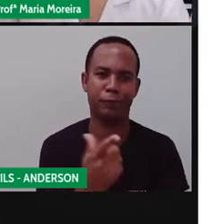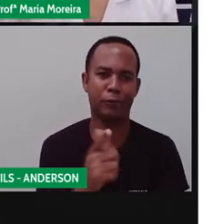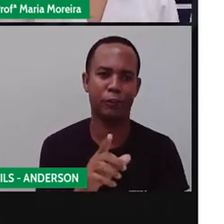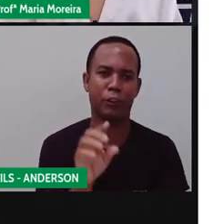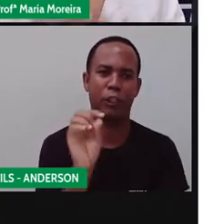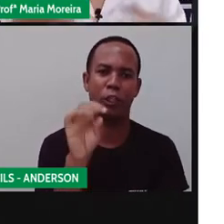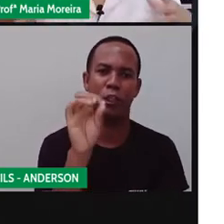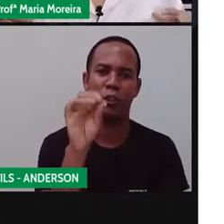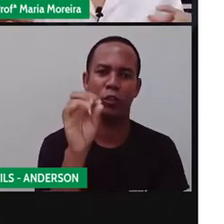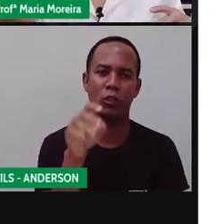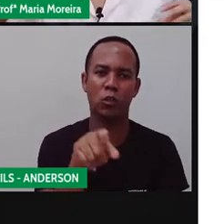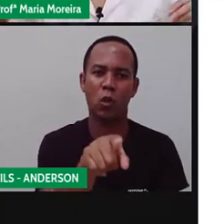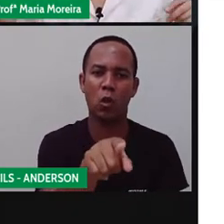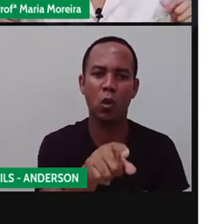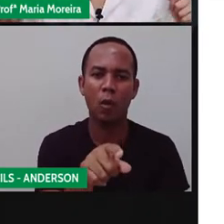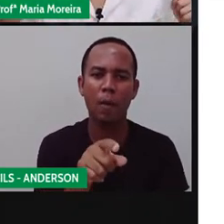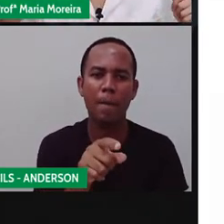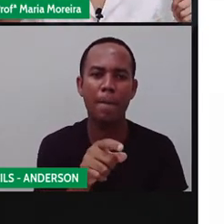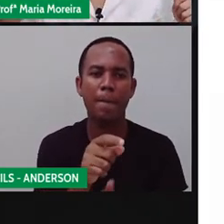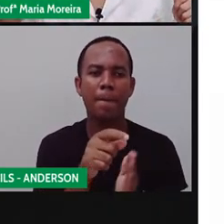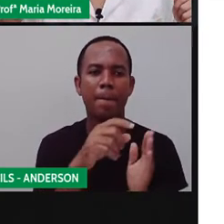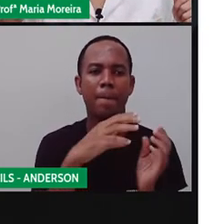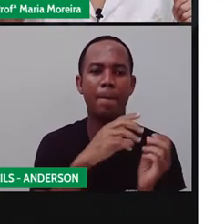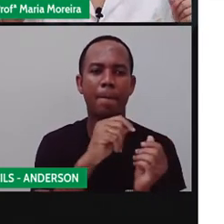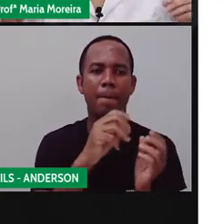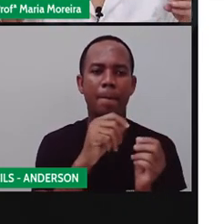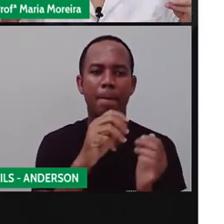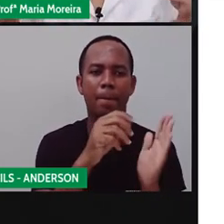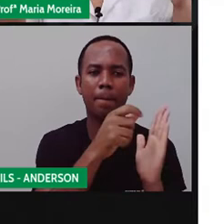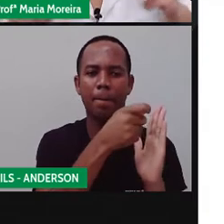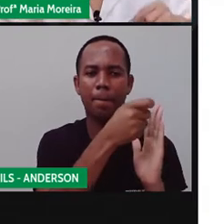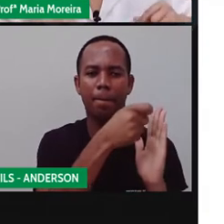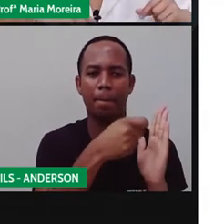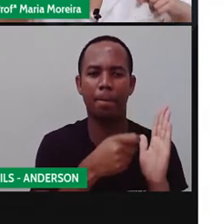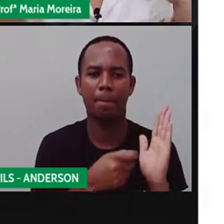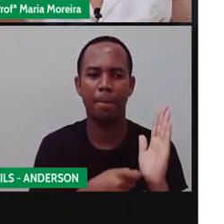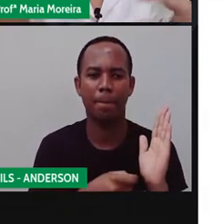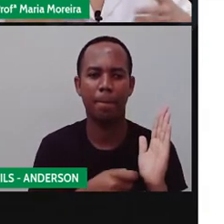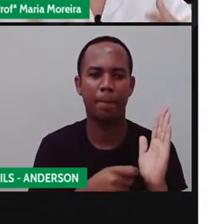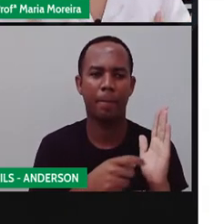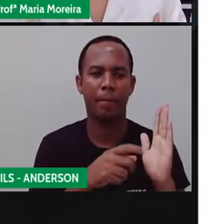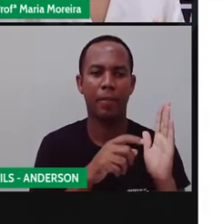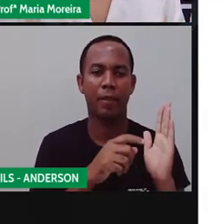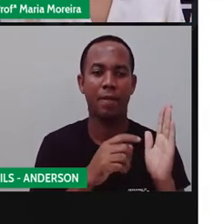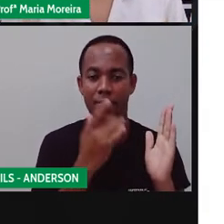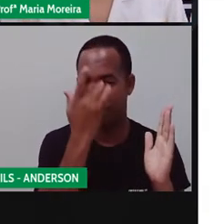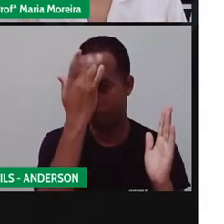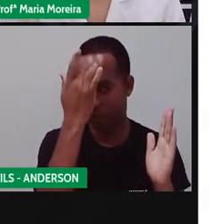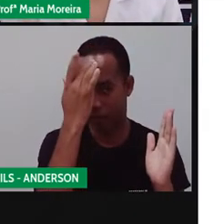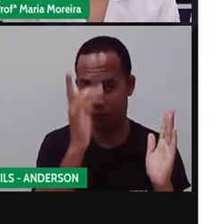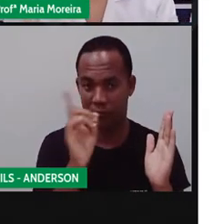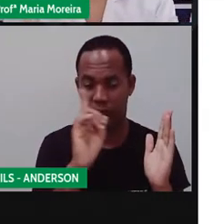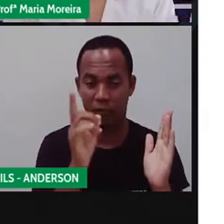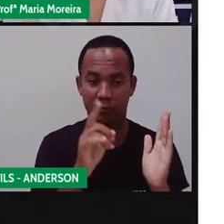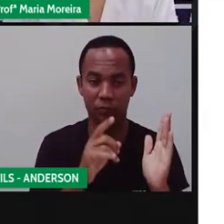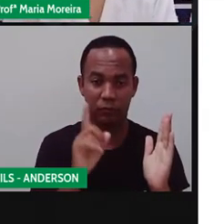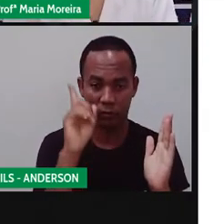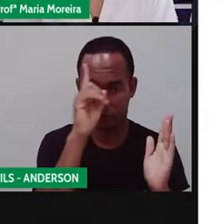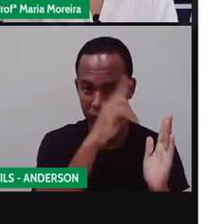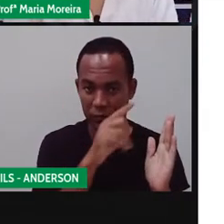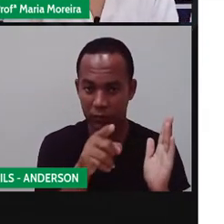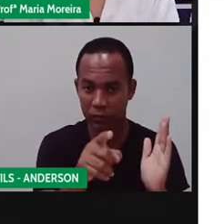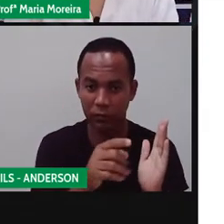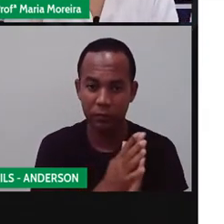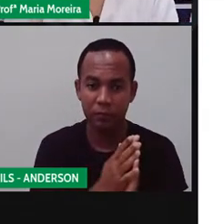E aí eram feitos esses papiros de vegetais, né? De caules, se eu não me engano. De árvore